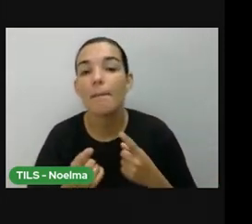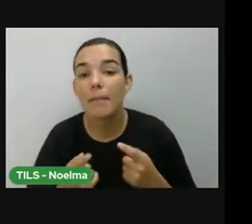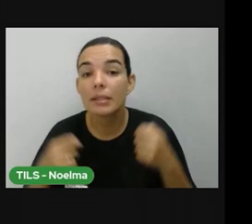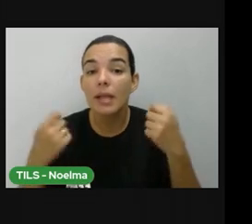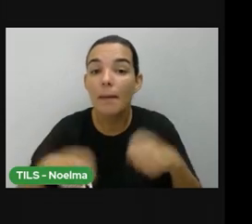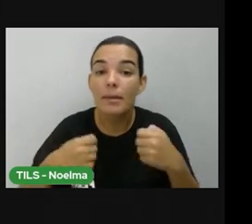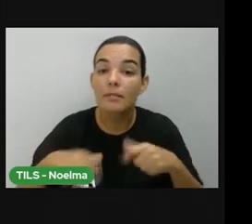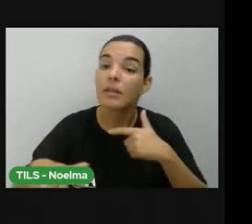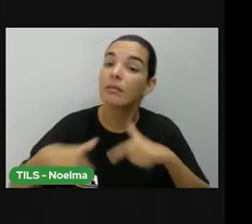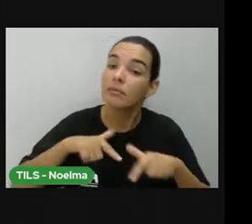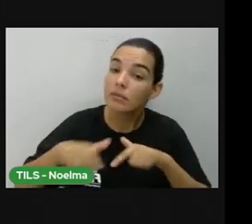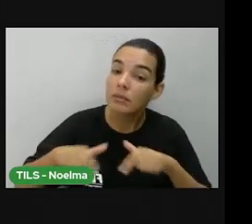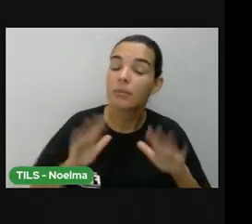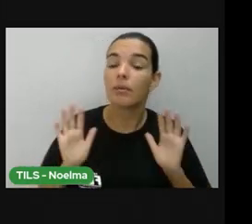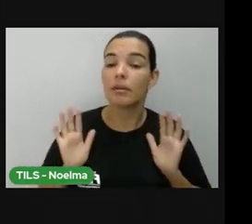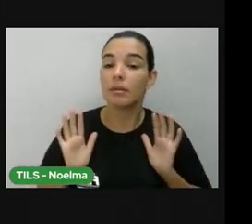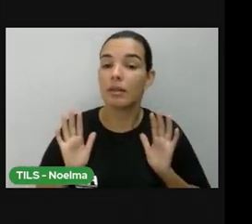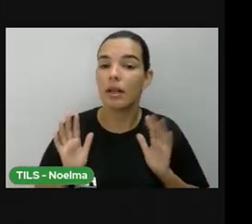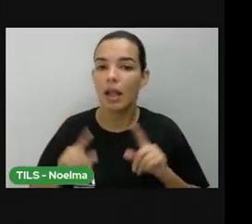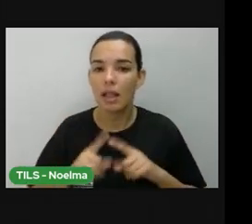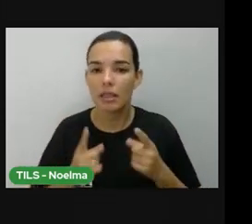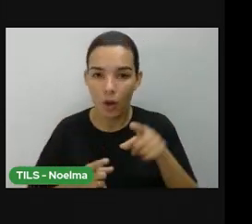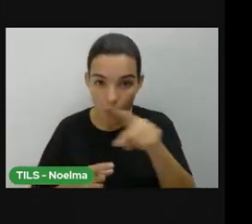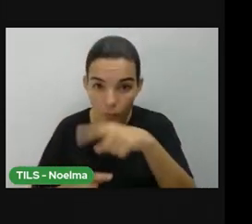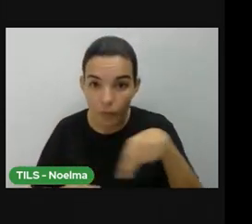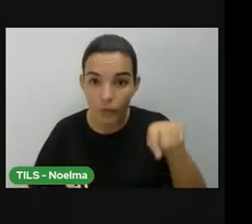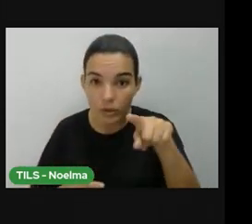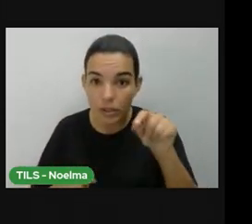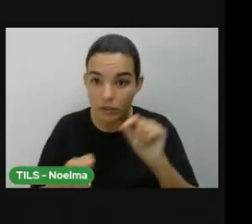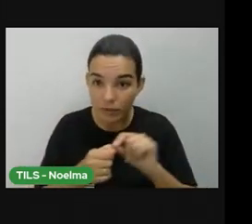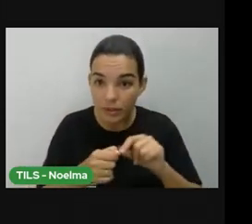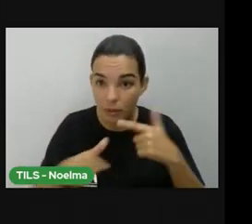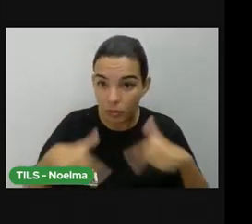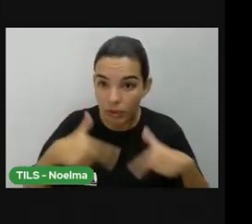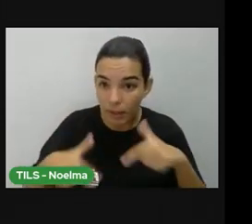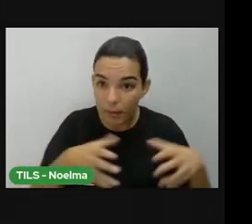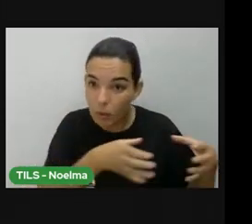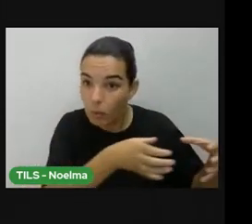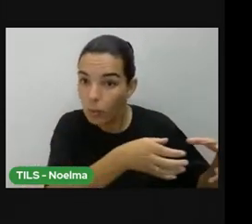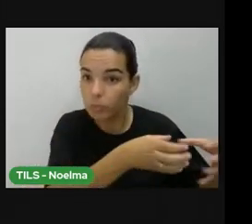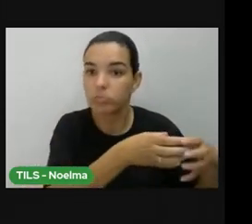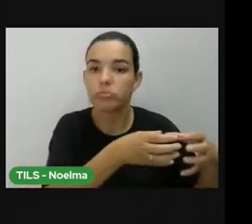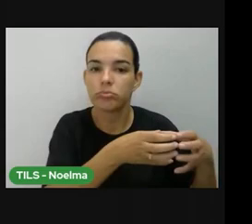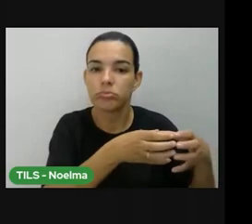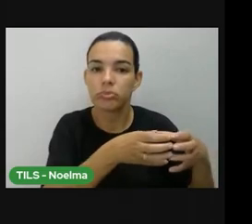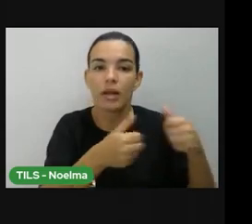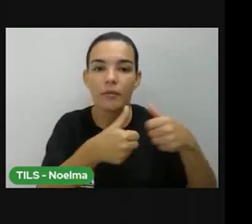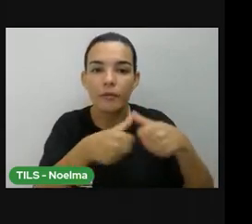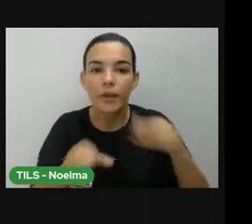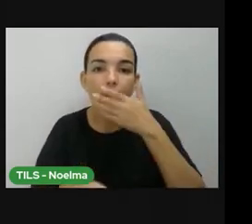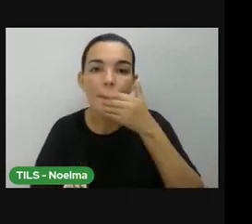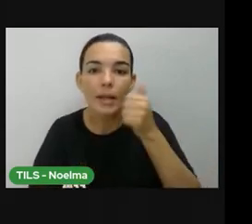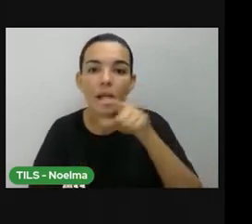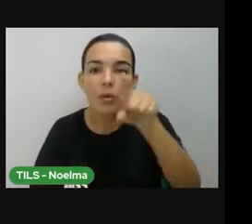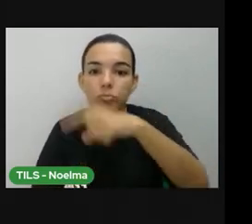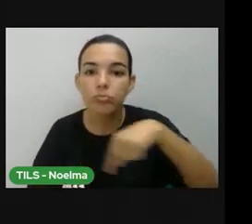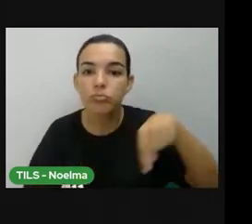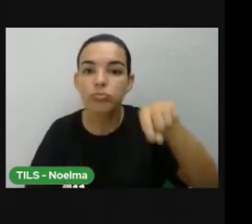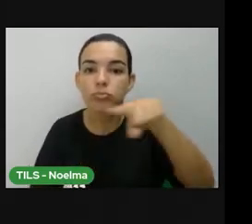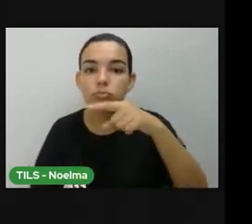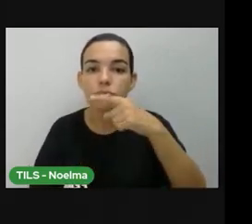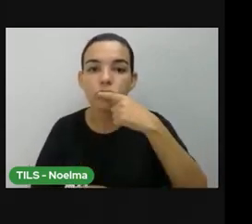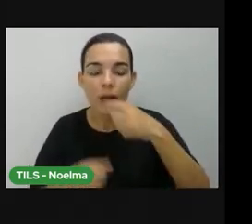fazer o trabalho, e o Paulo disse, olha, vocês criaram um trabalho, comunitário, aqui na comunidade, fica melhor para vocês, chegar a todos,